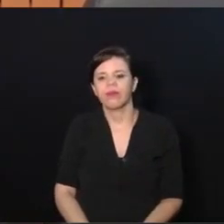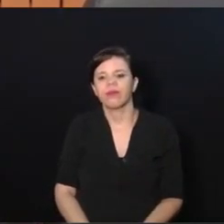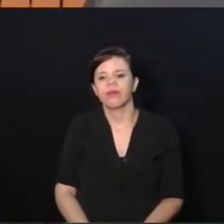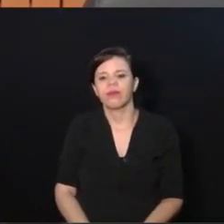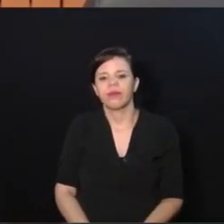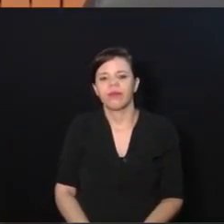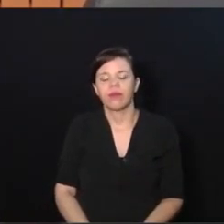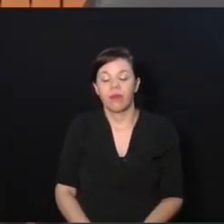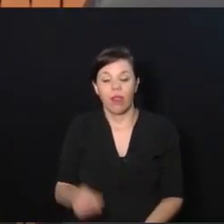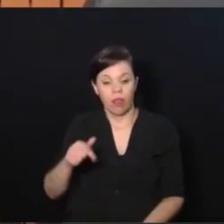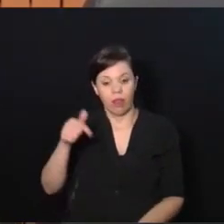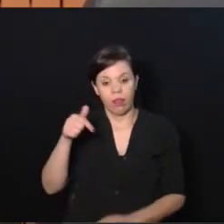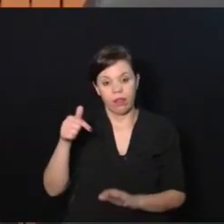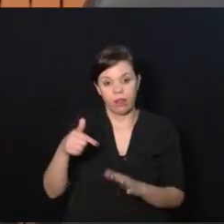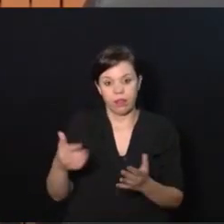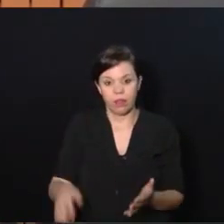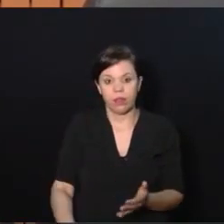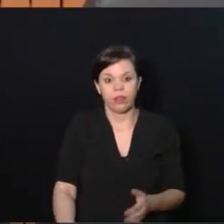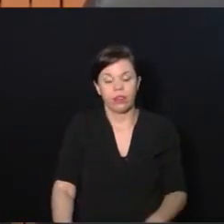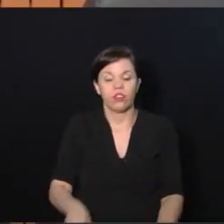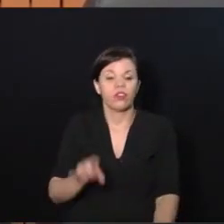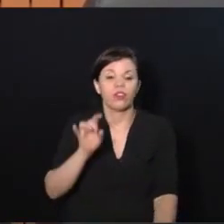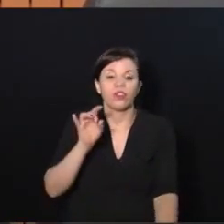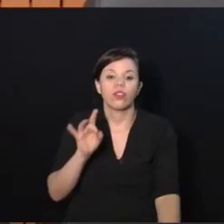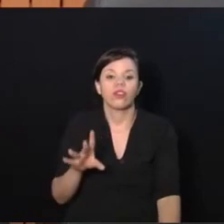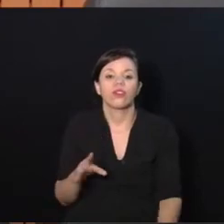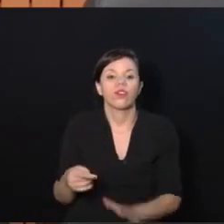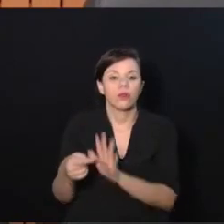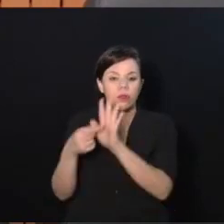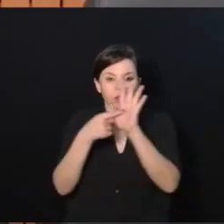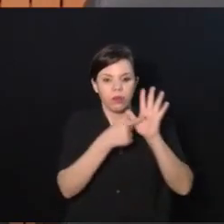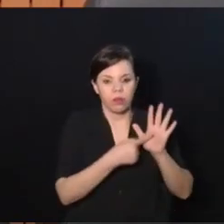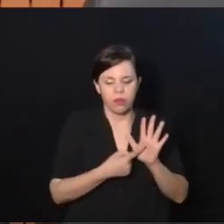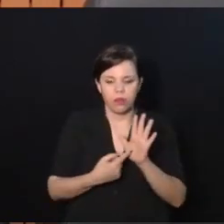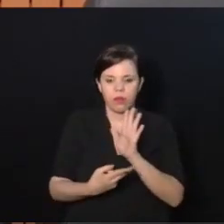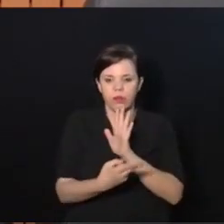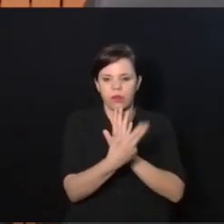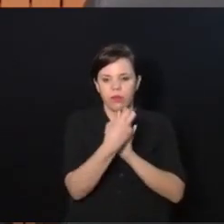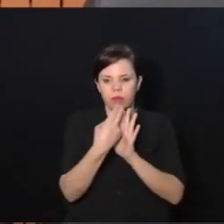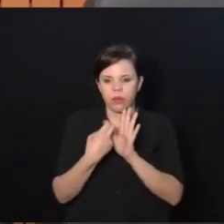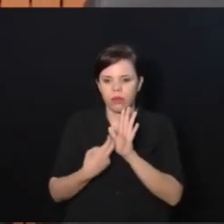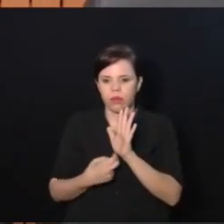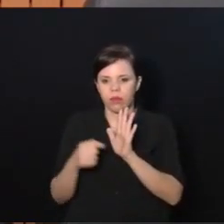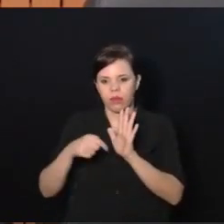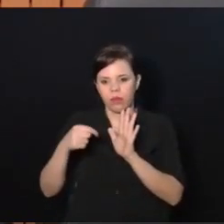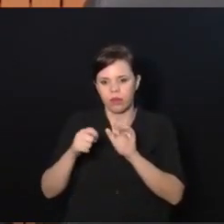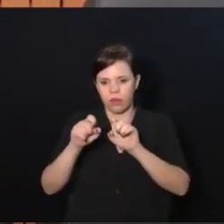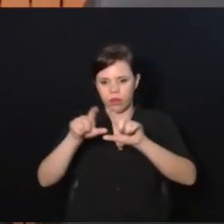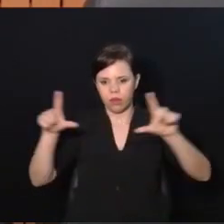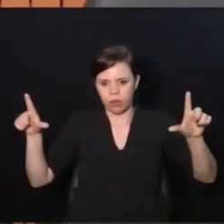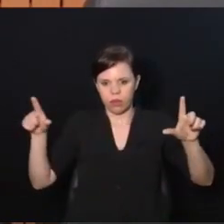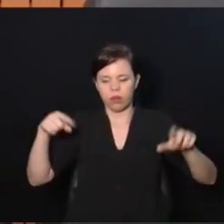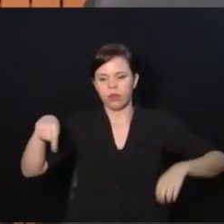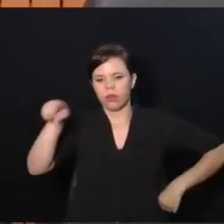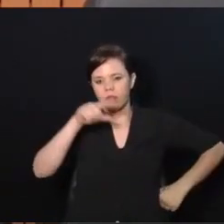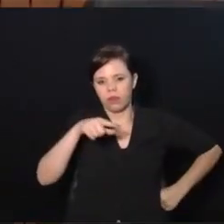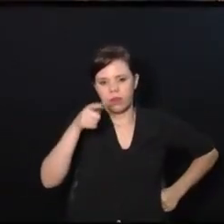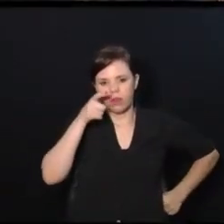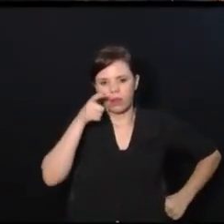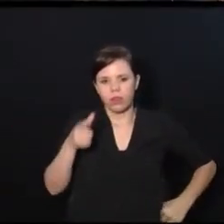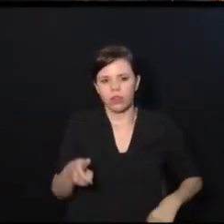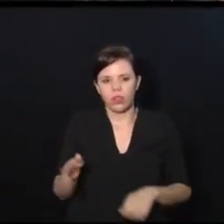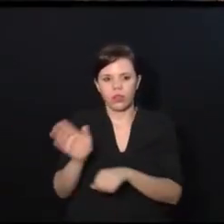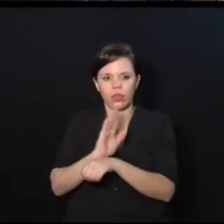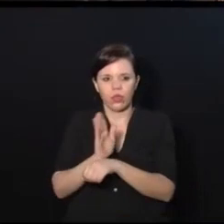Por fim aqui, só para ilustração, eu vou deixar como recomendação desse slide aqui para vocês, um